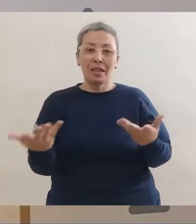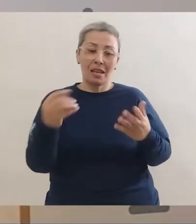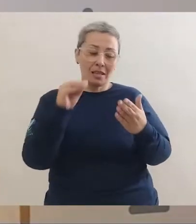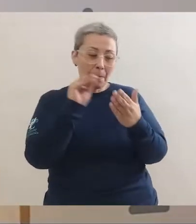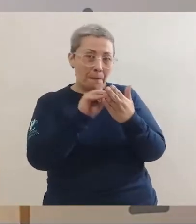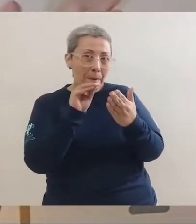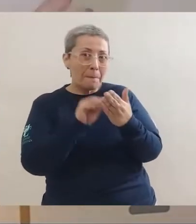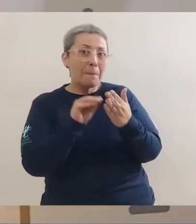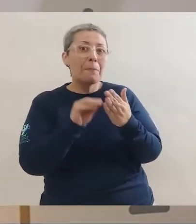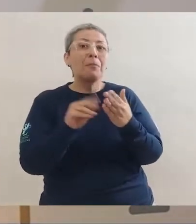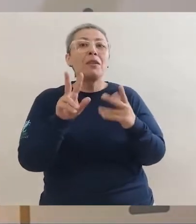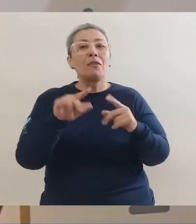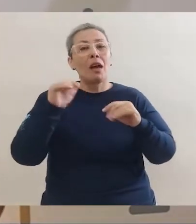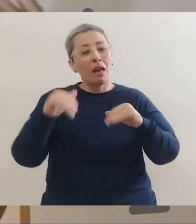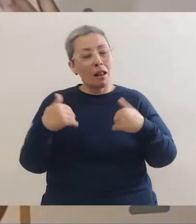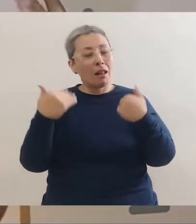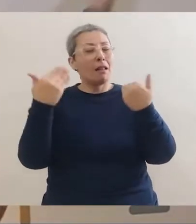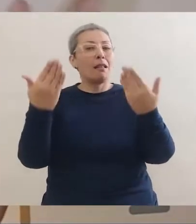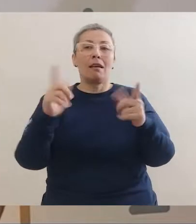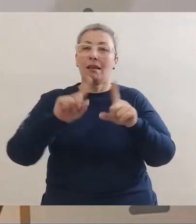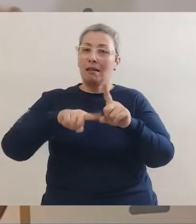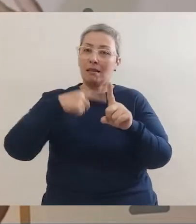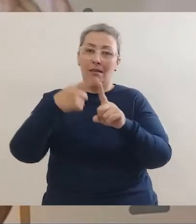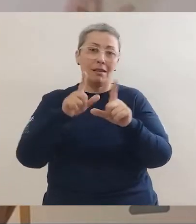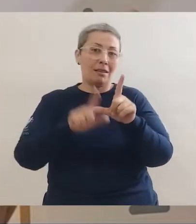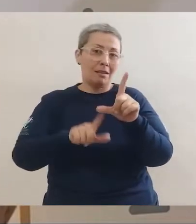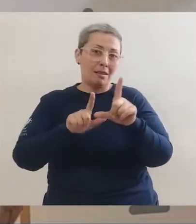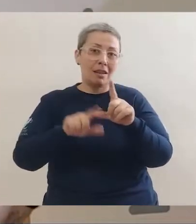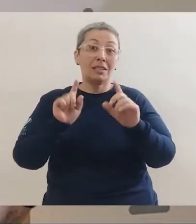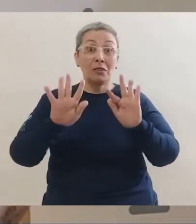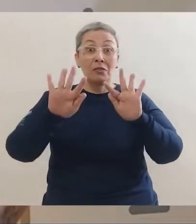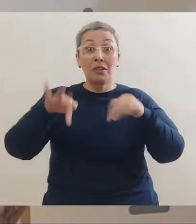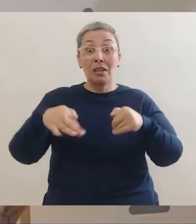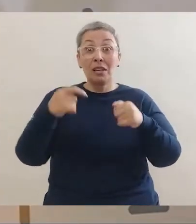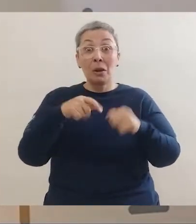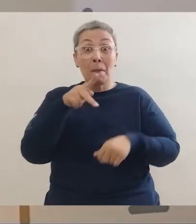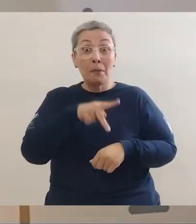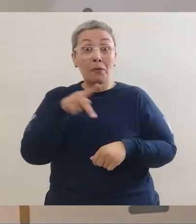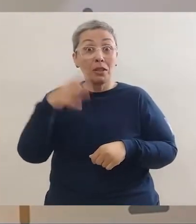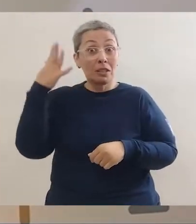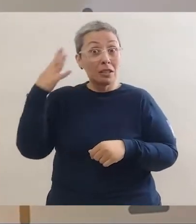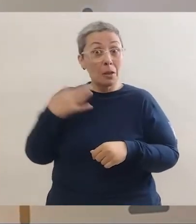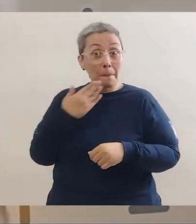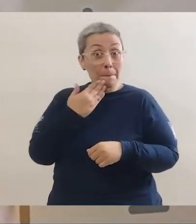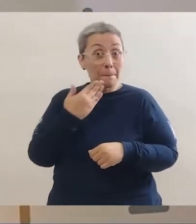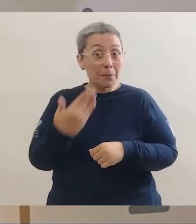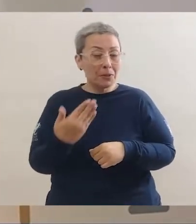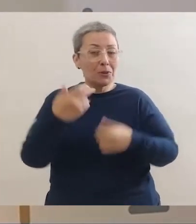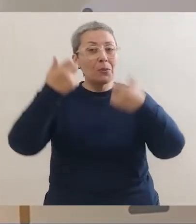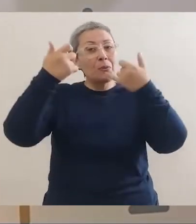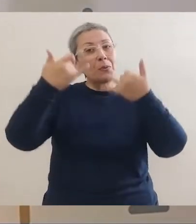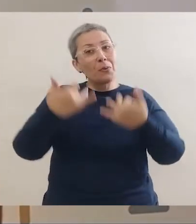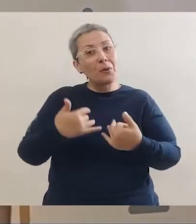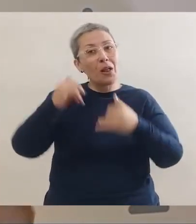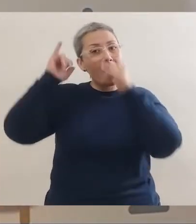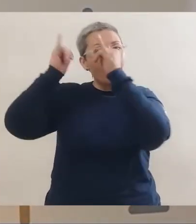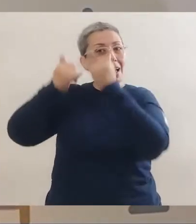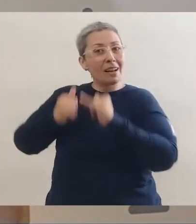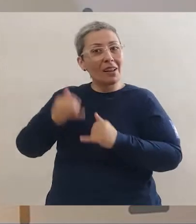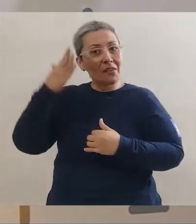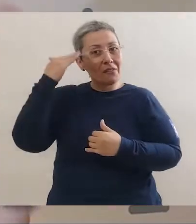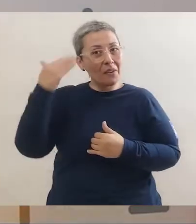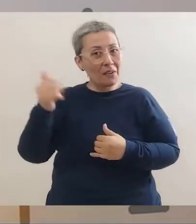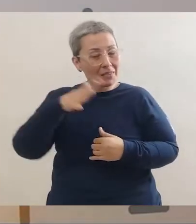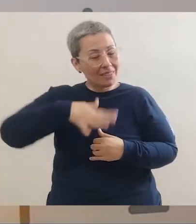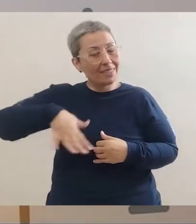mapas. Esses registros vão muito além das letras. E para finalizar, a professora Thalita me pediu para